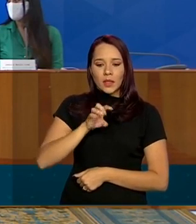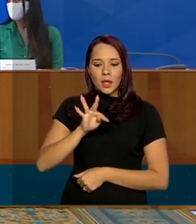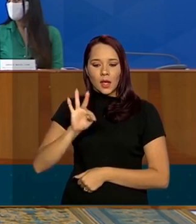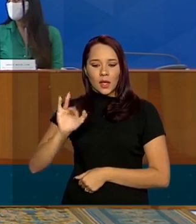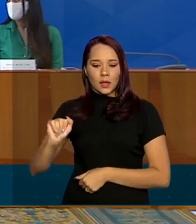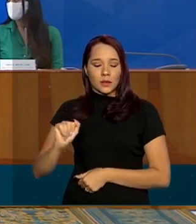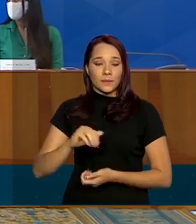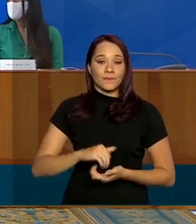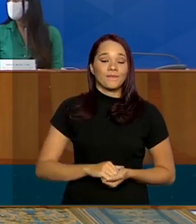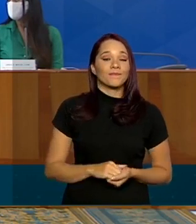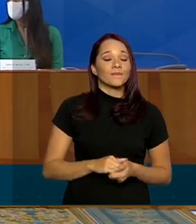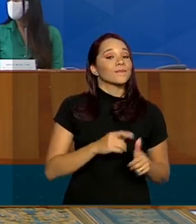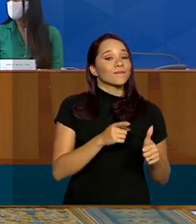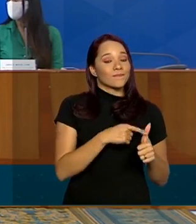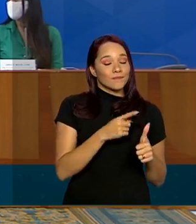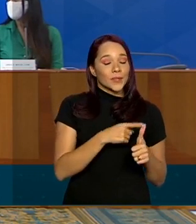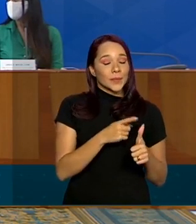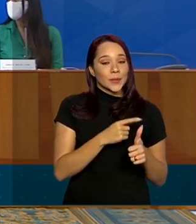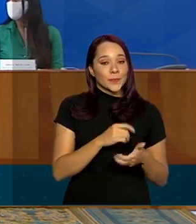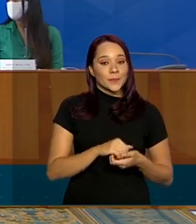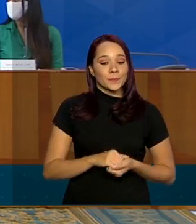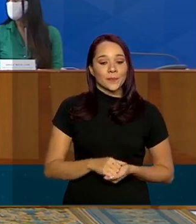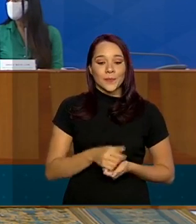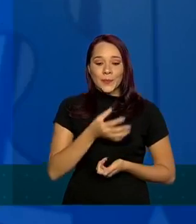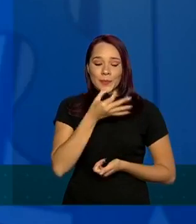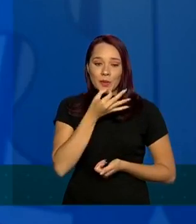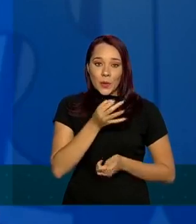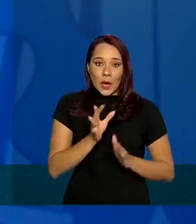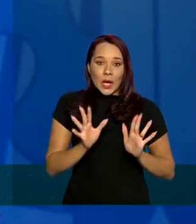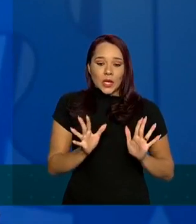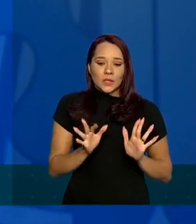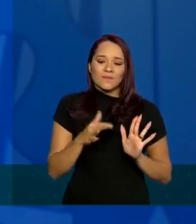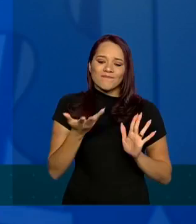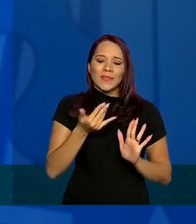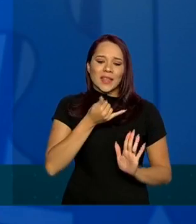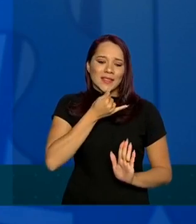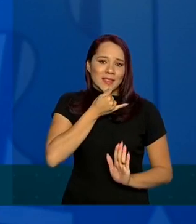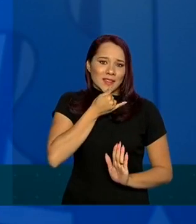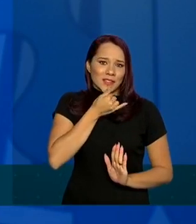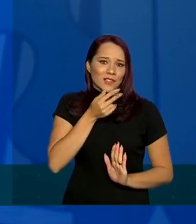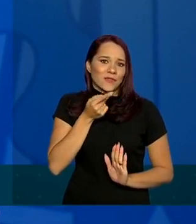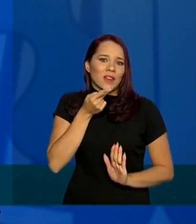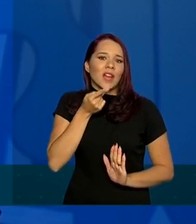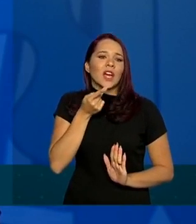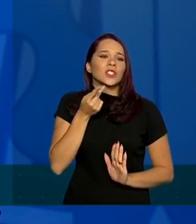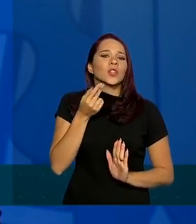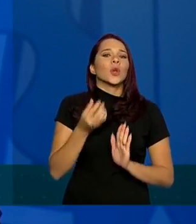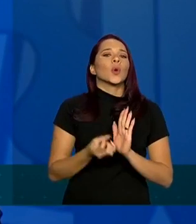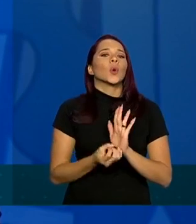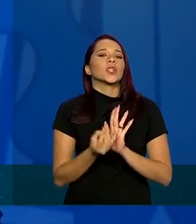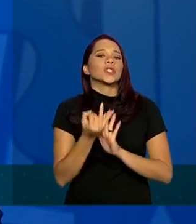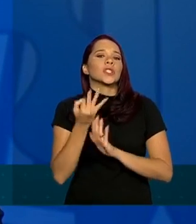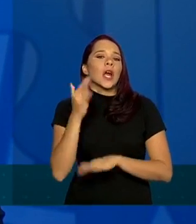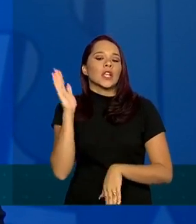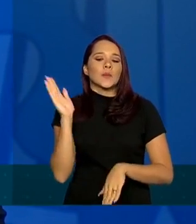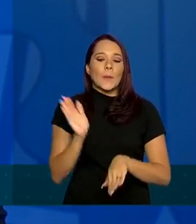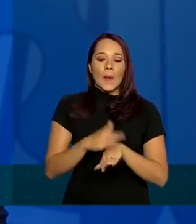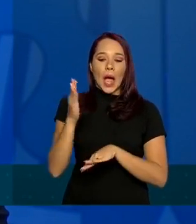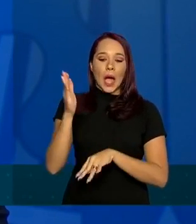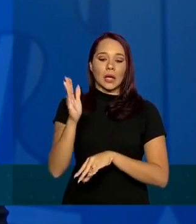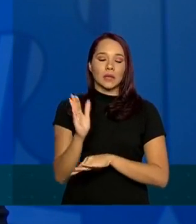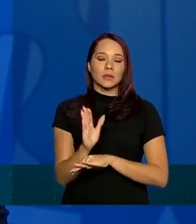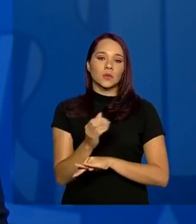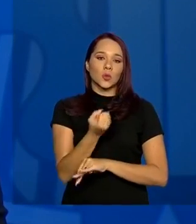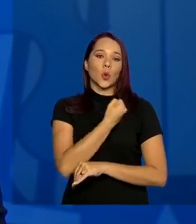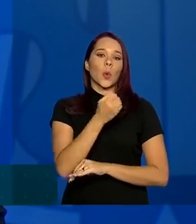bom primeira coisa eu acho lamentável falar de ranking maior e